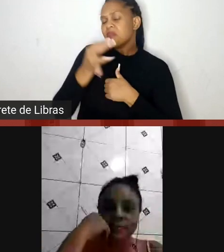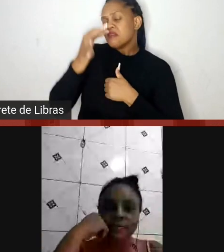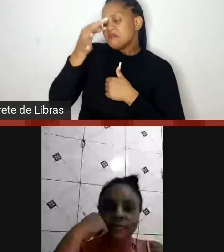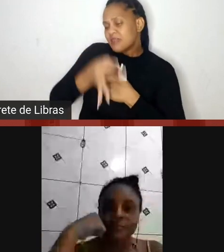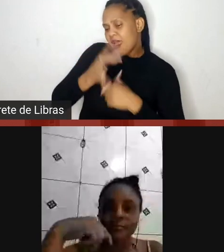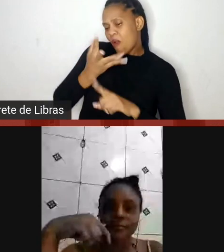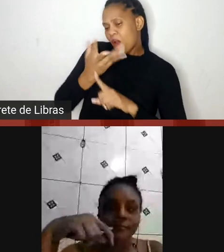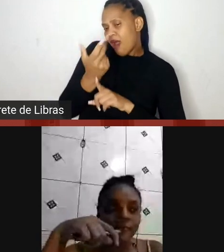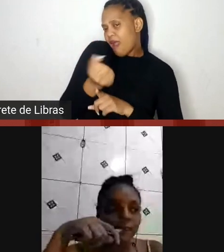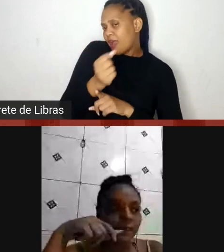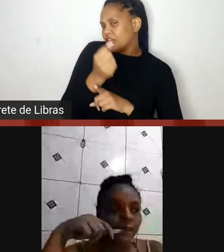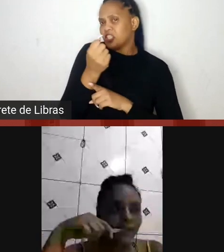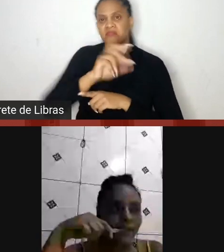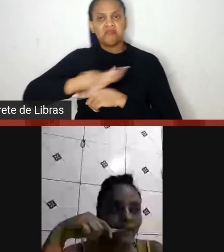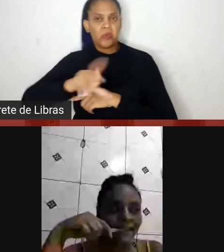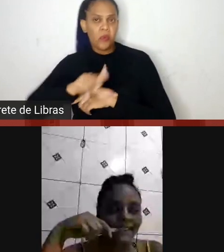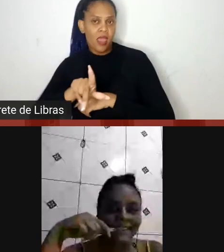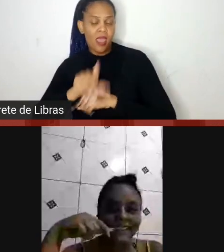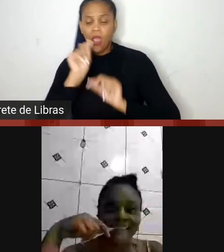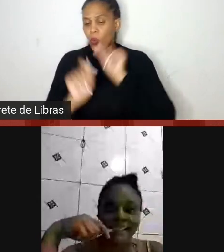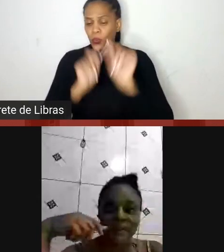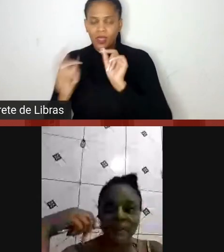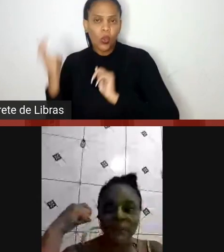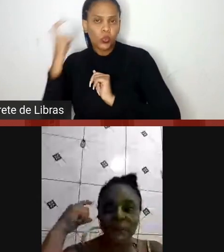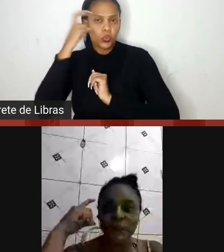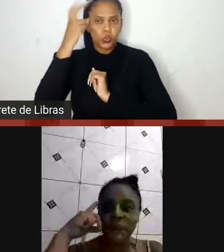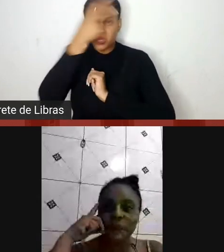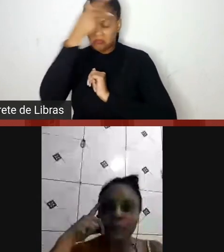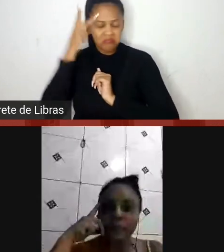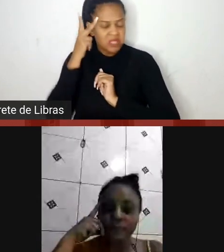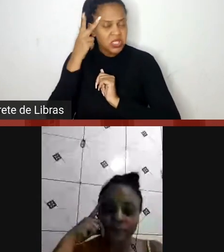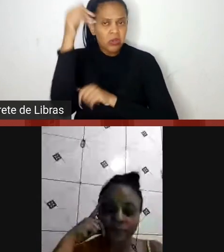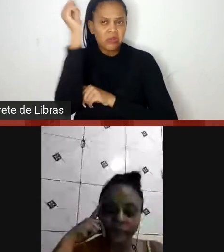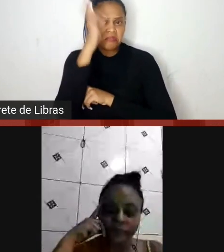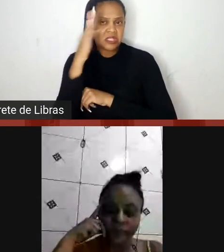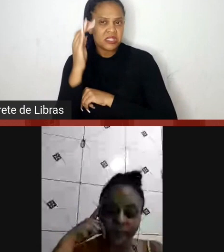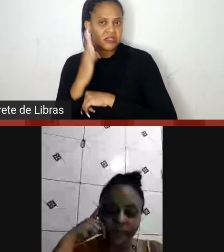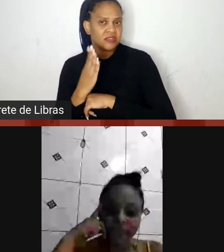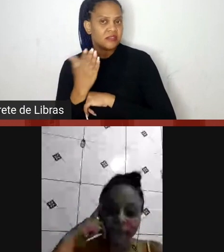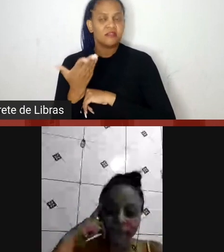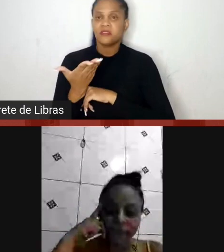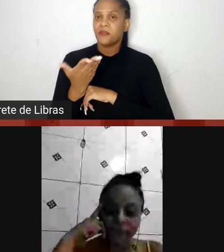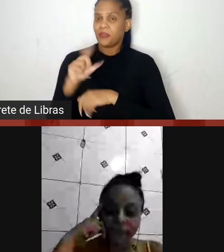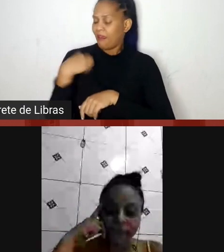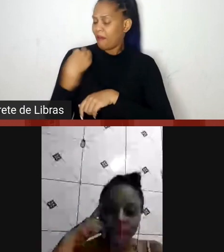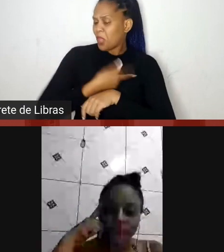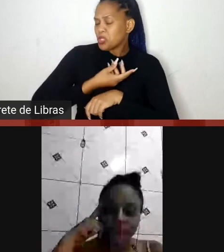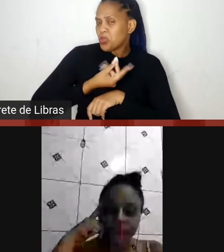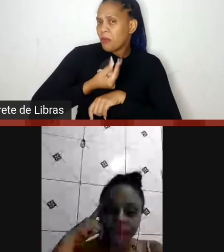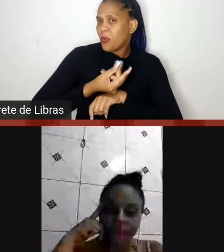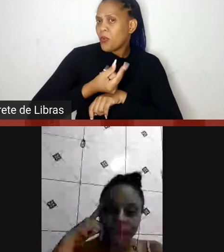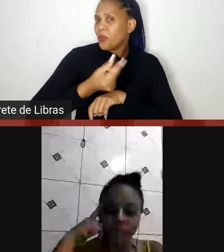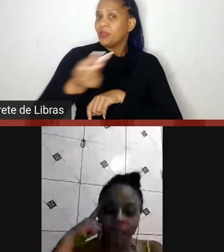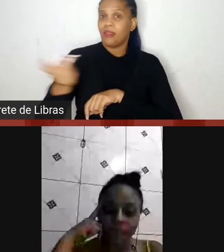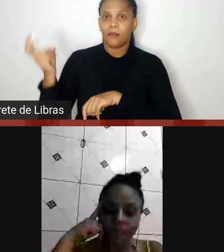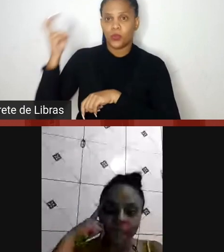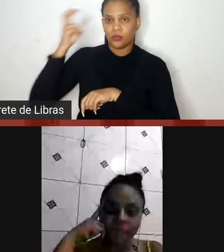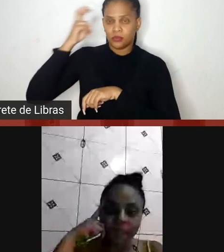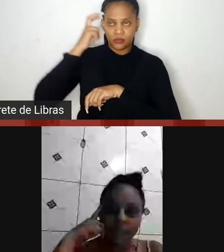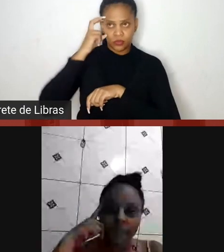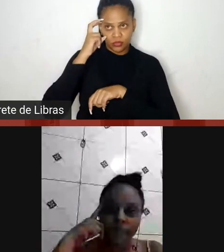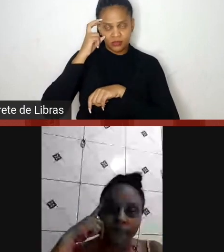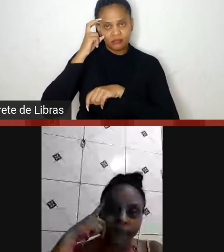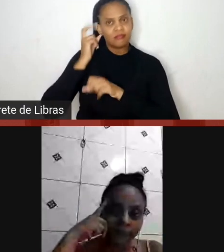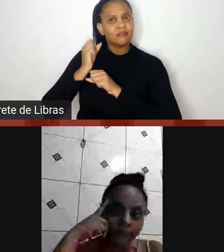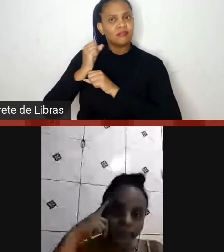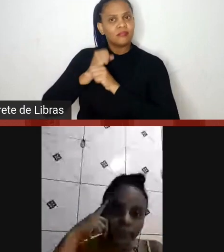cultura para o povo, né, principalmente no Brasil, a gente ficou muito tempo numa cultura eurocêntrica, né, e